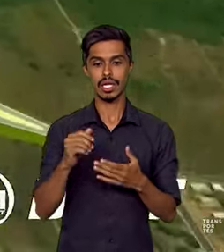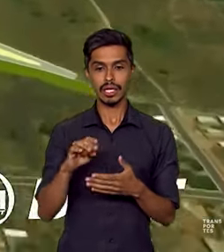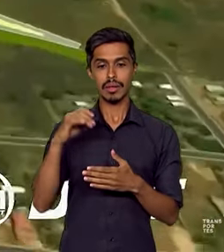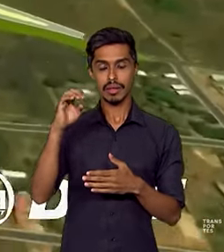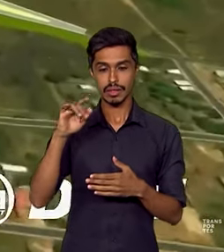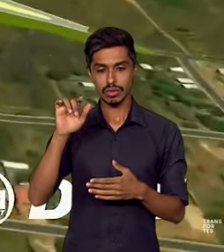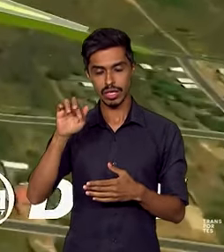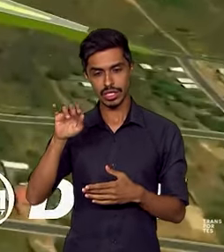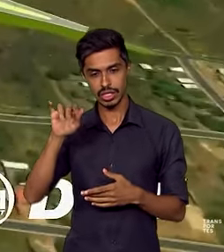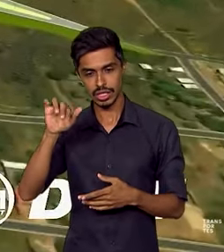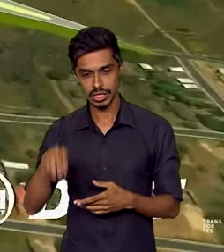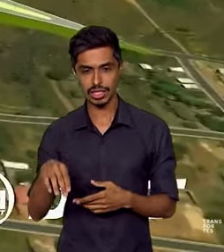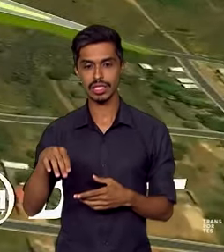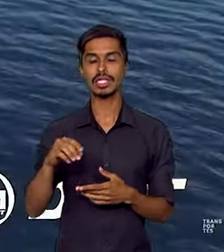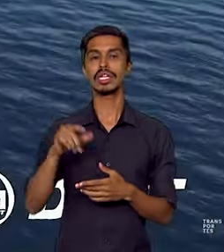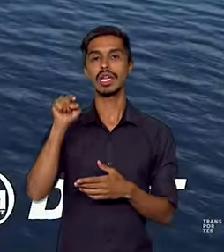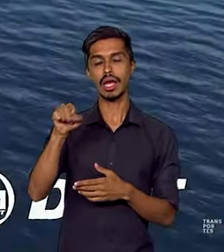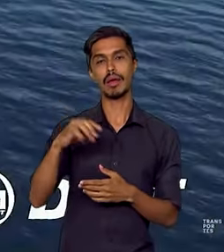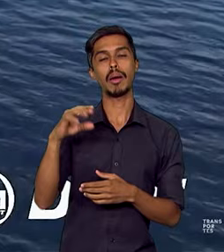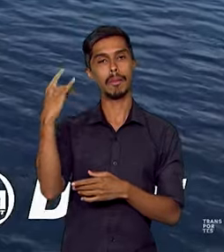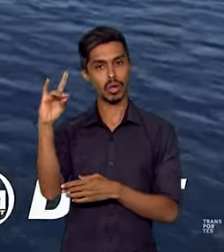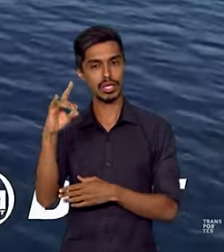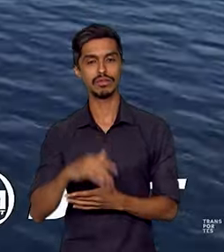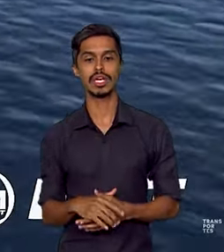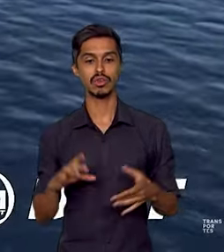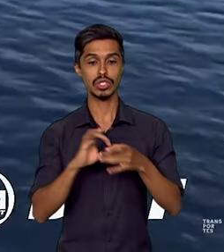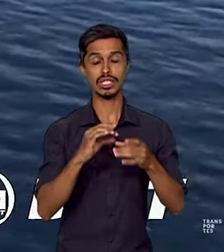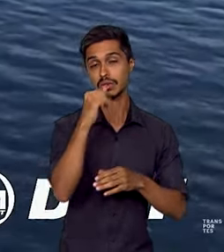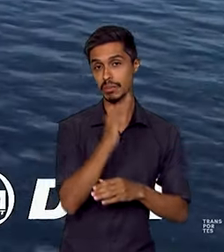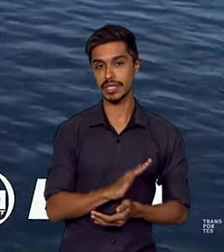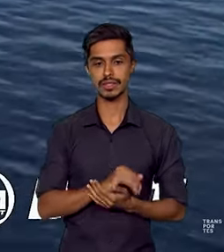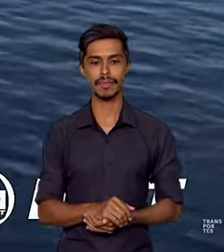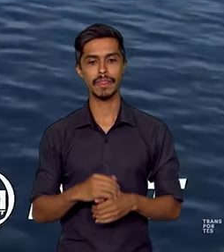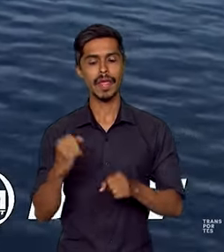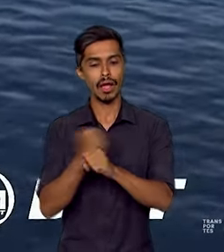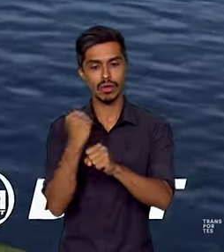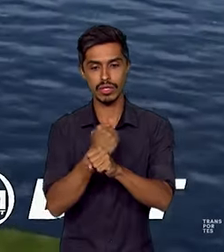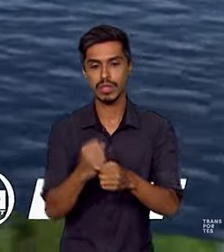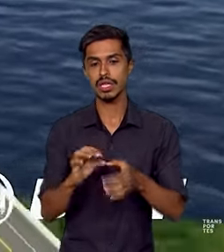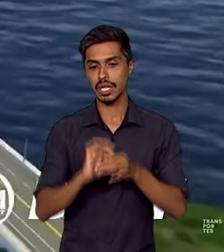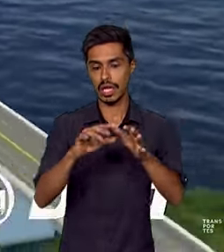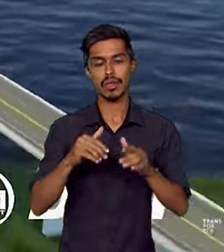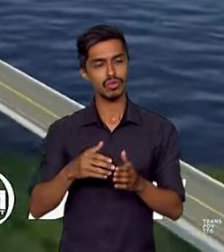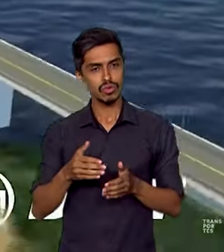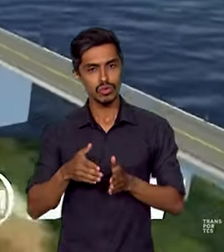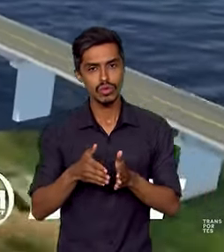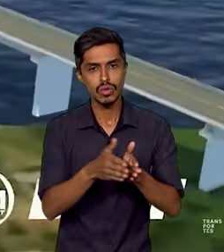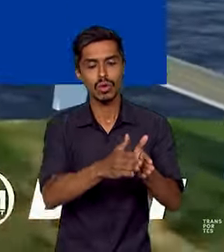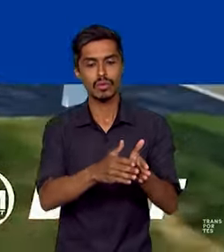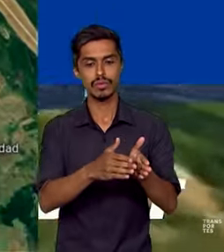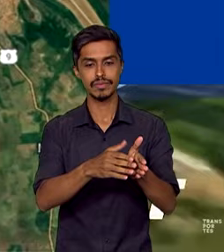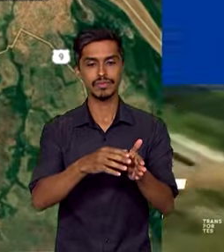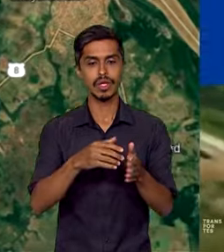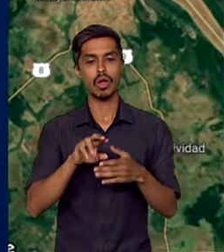Guajaramirim, na Bolívia. Além do desenvolvimento da região, a obra vai permitir o acesso terrestre do Brasil